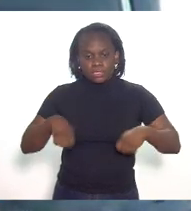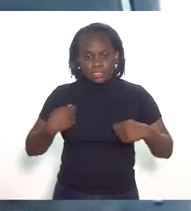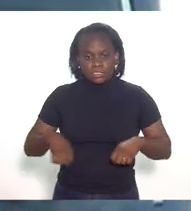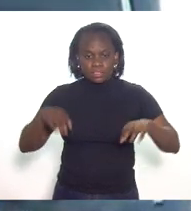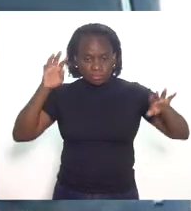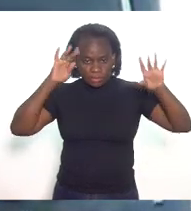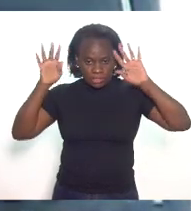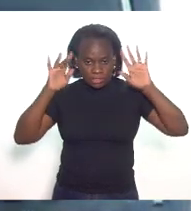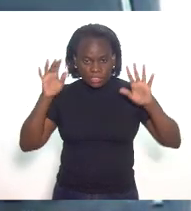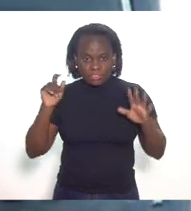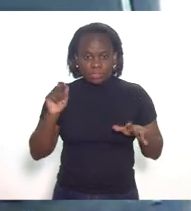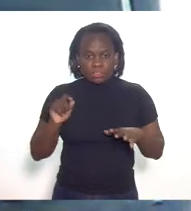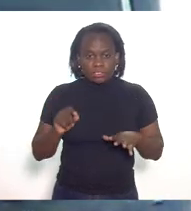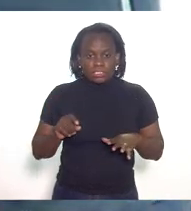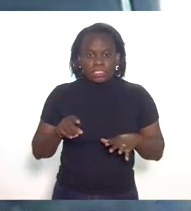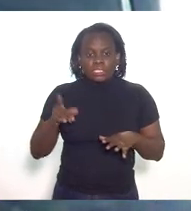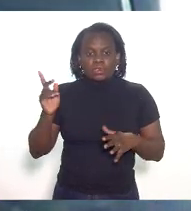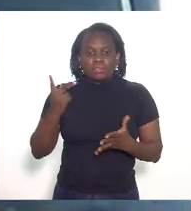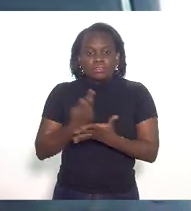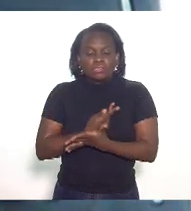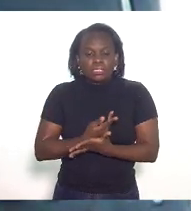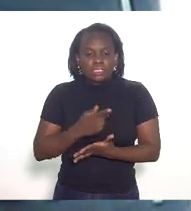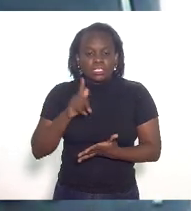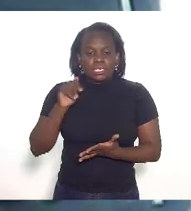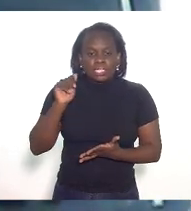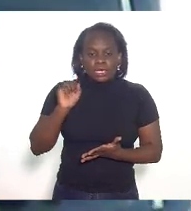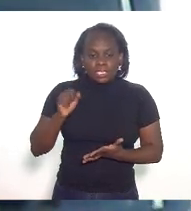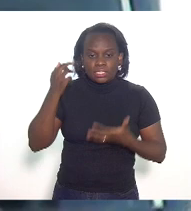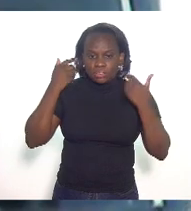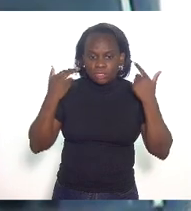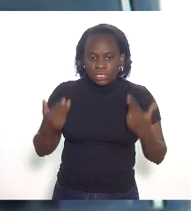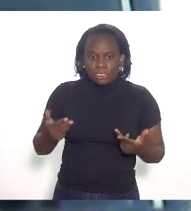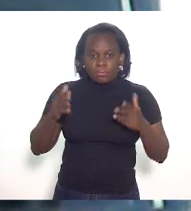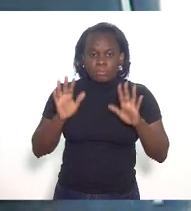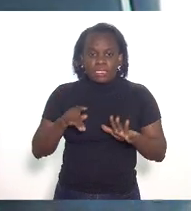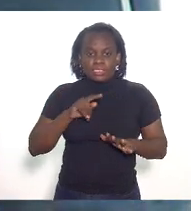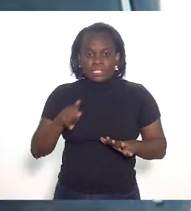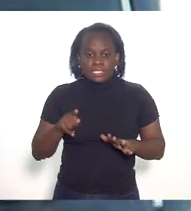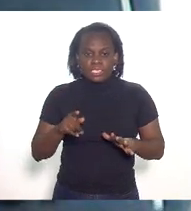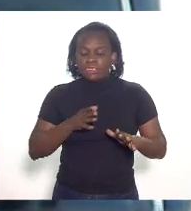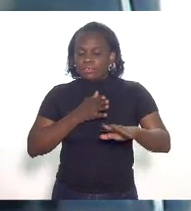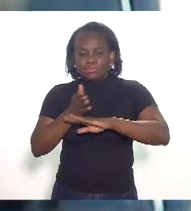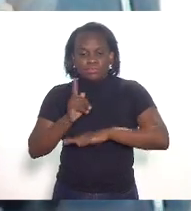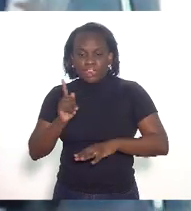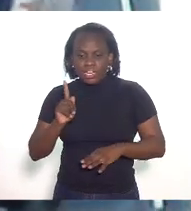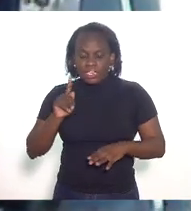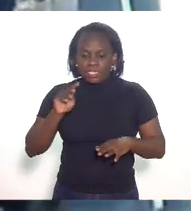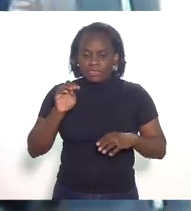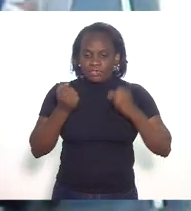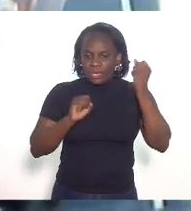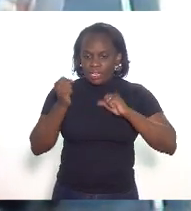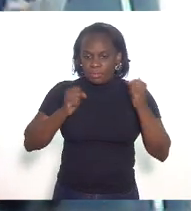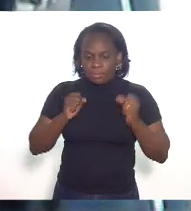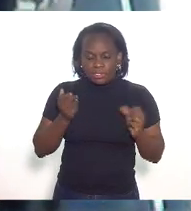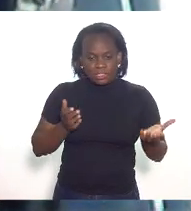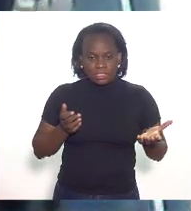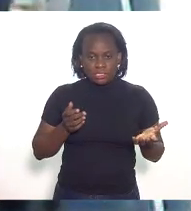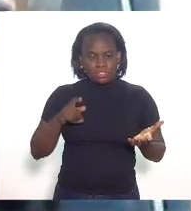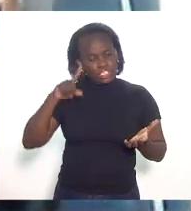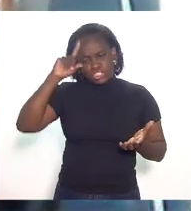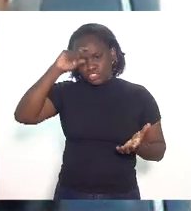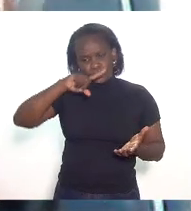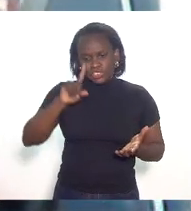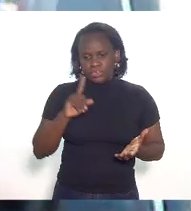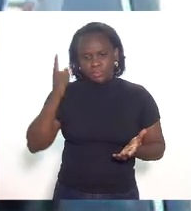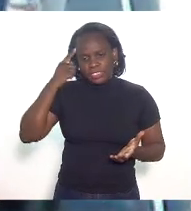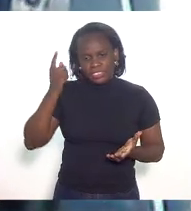consideração o que acontece com o gás natural se ele não for para essa termoelétrica não é uma coisa tão difícil de se